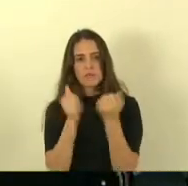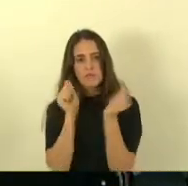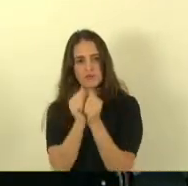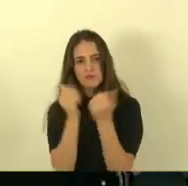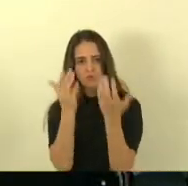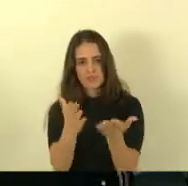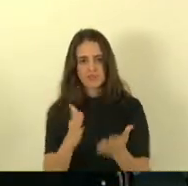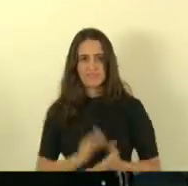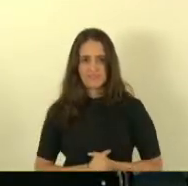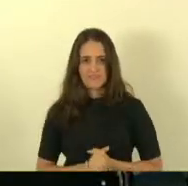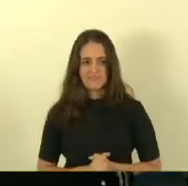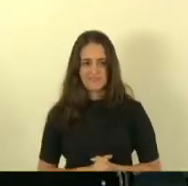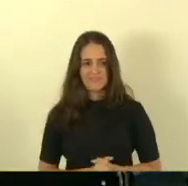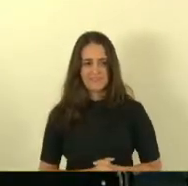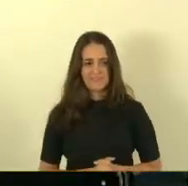de você